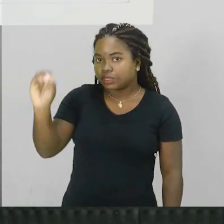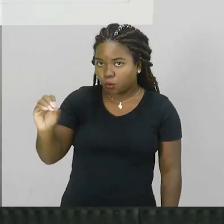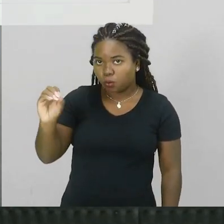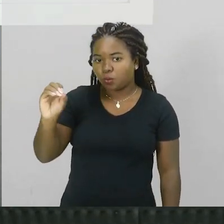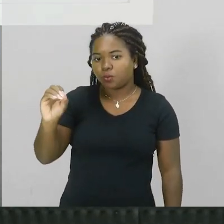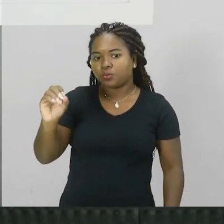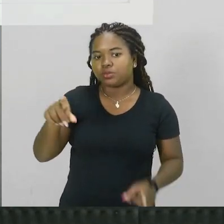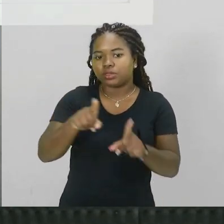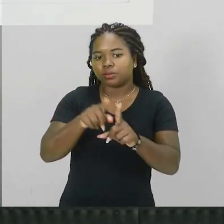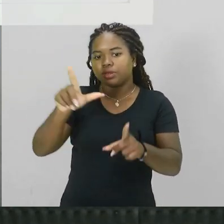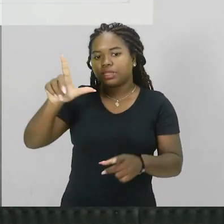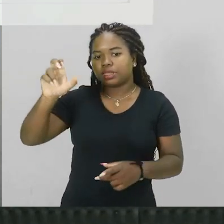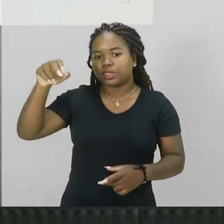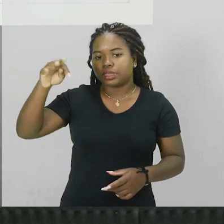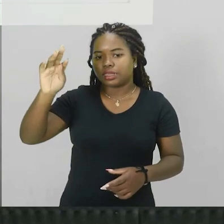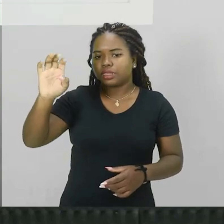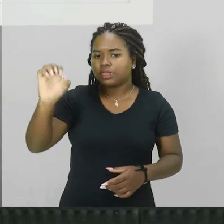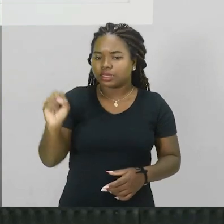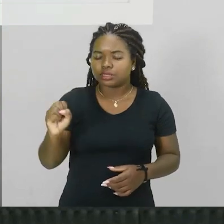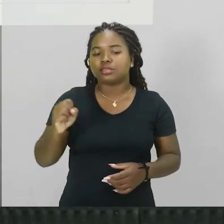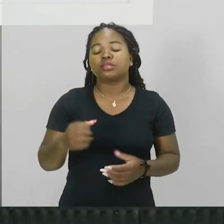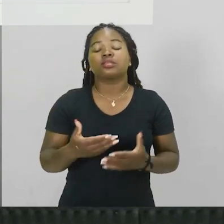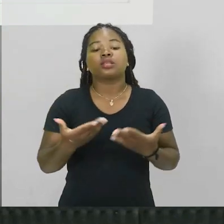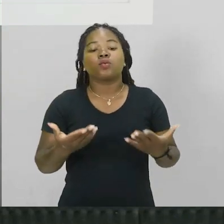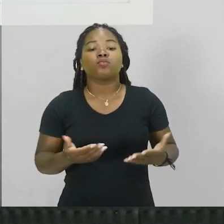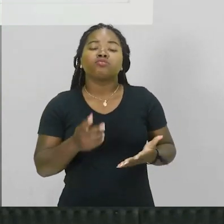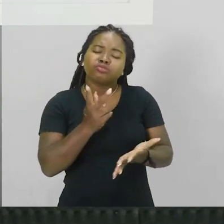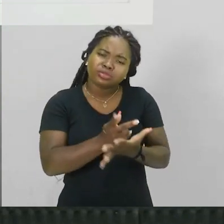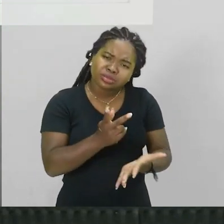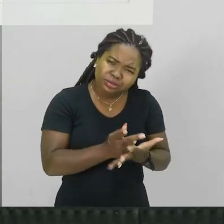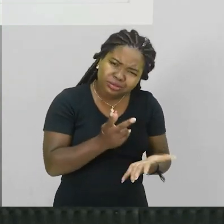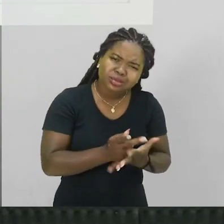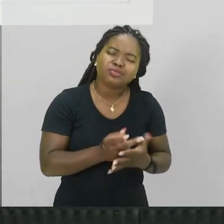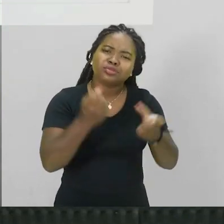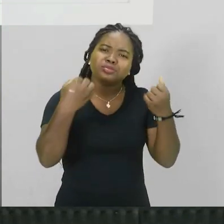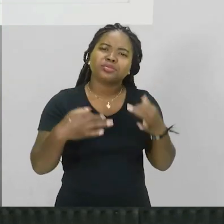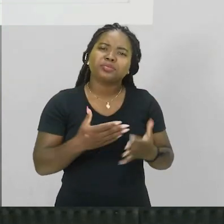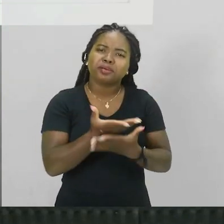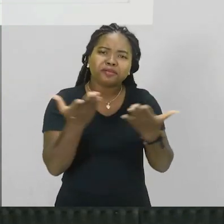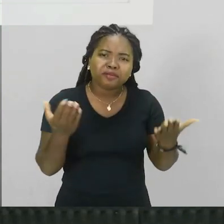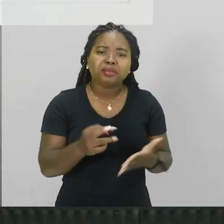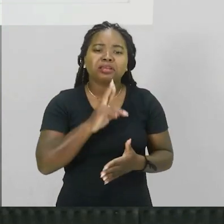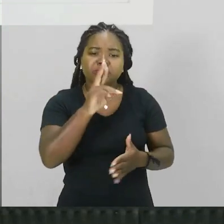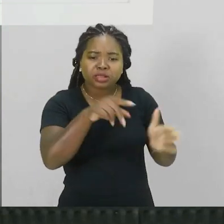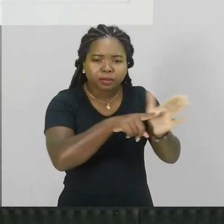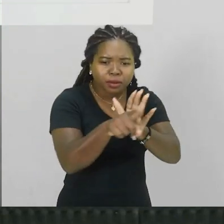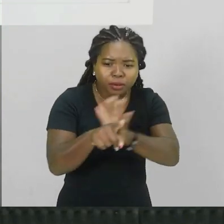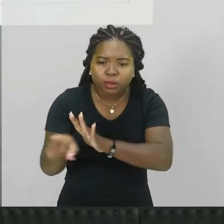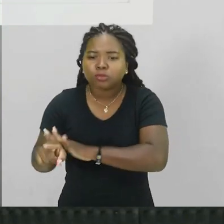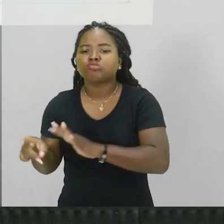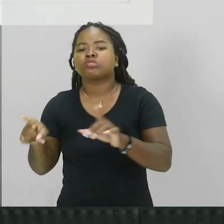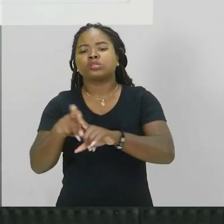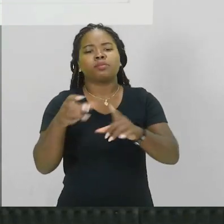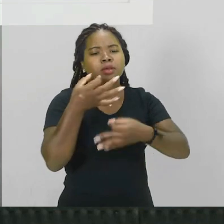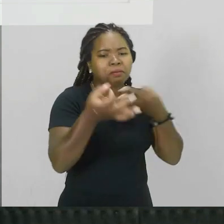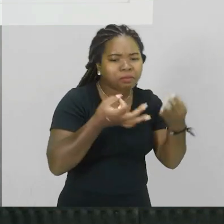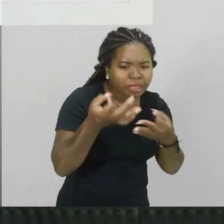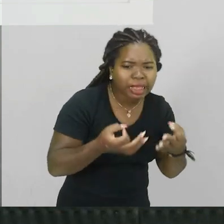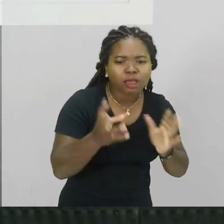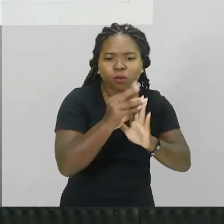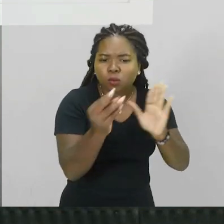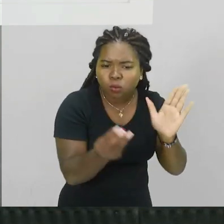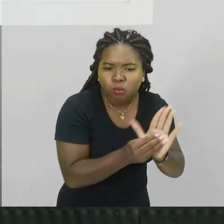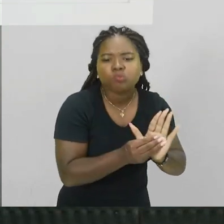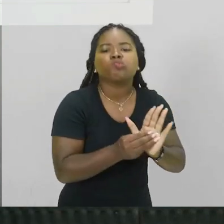Então, aquilo de sempre, né, nós vamos responder questões, comentar, né, o conteúdo,